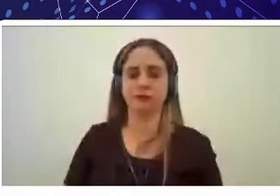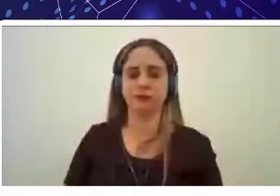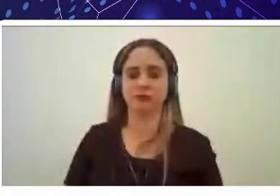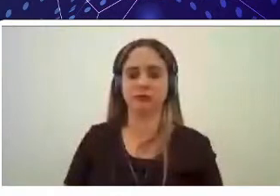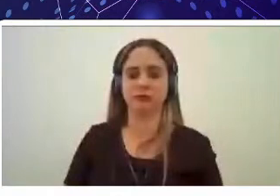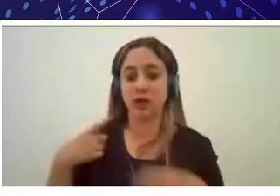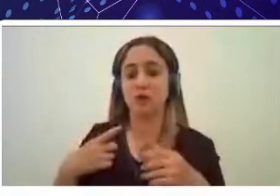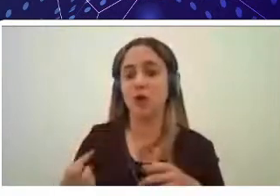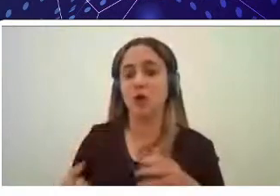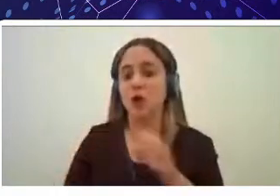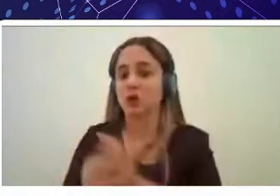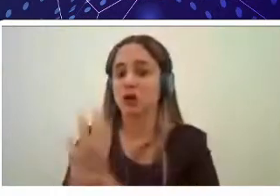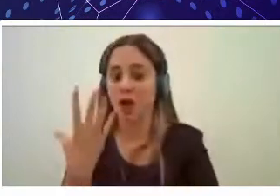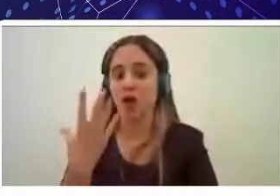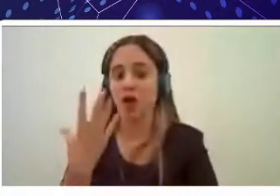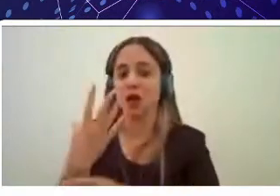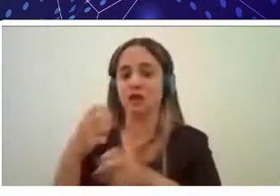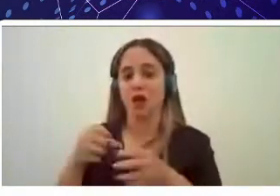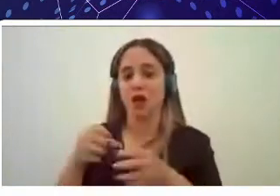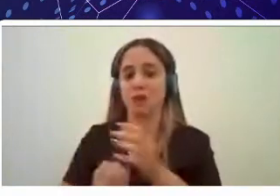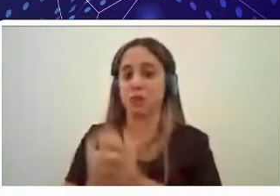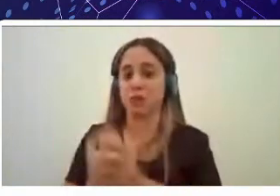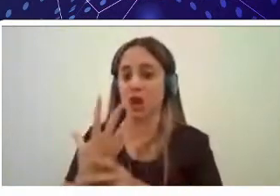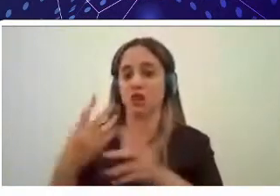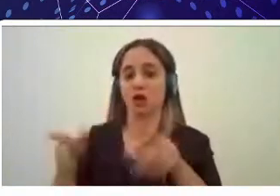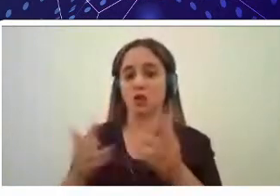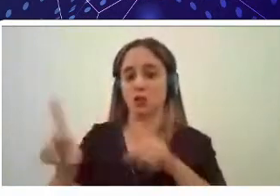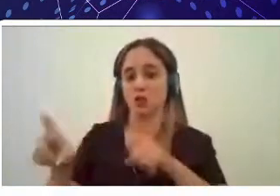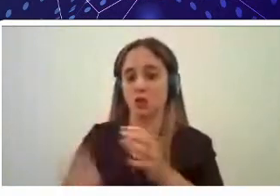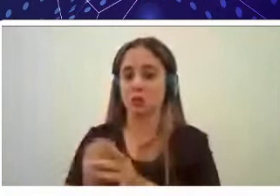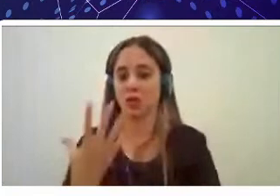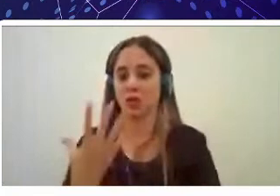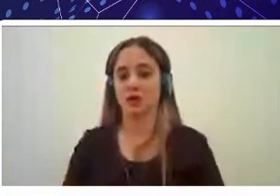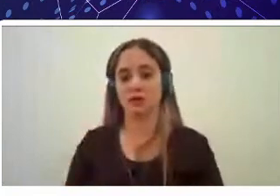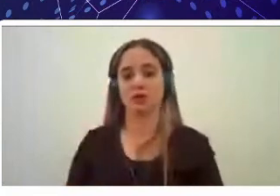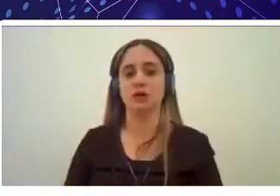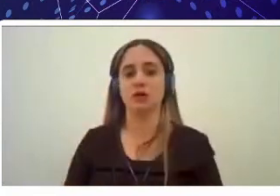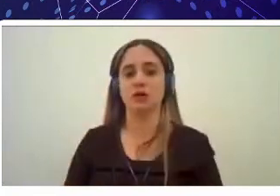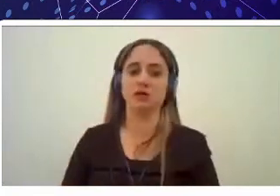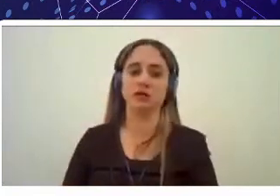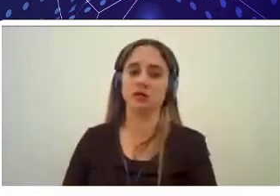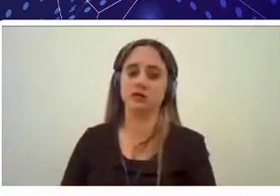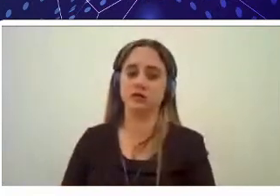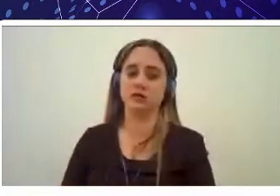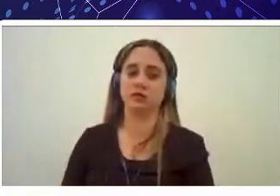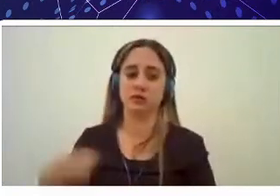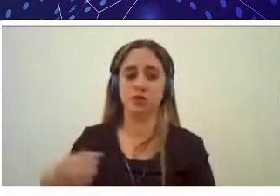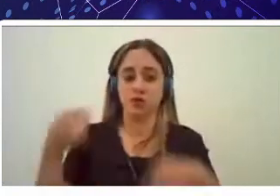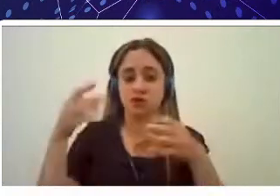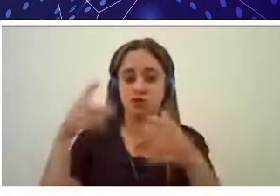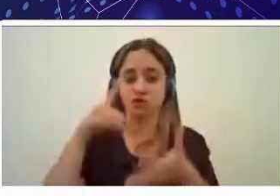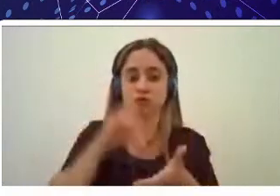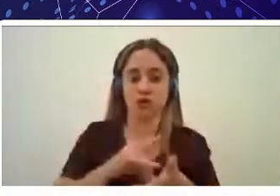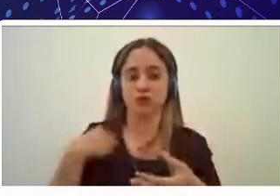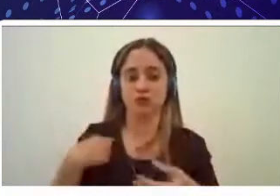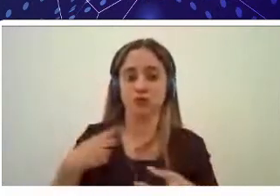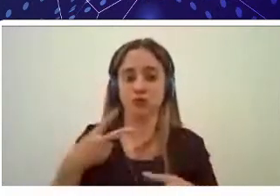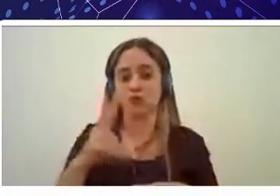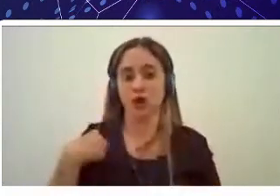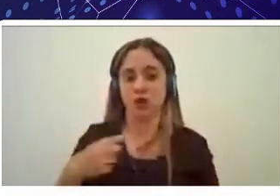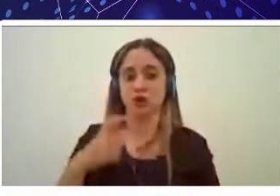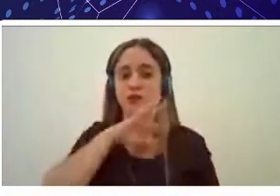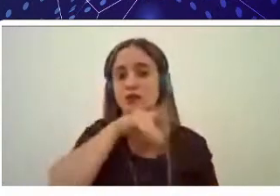espécies para que os alunos possam desenvolver atividades práticas e também numa atividade de extensão possa fornecer esse material